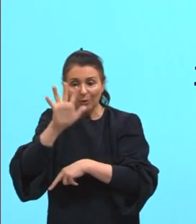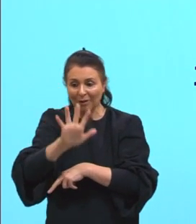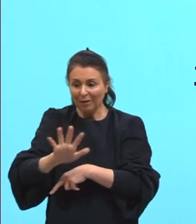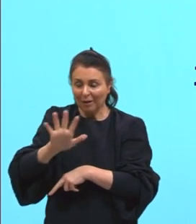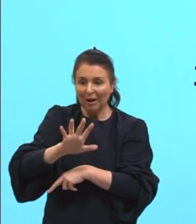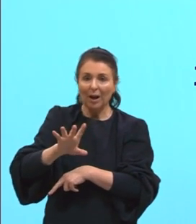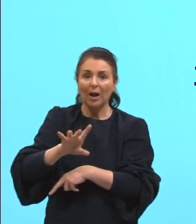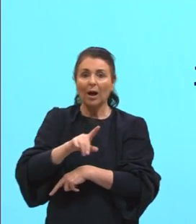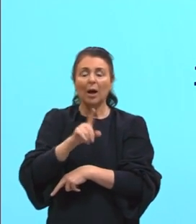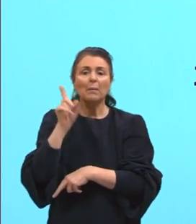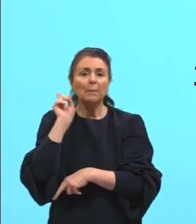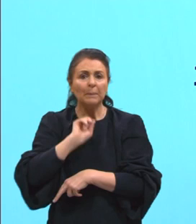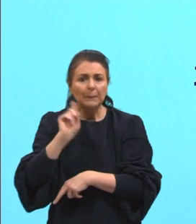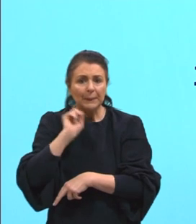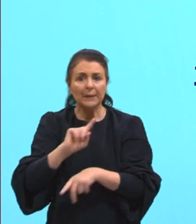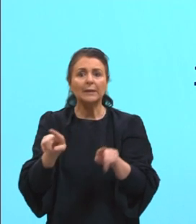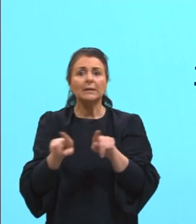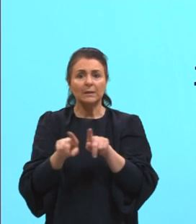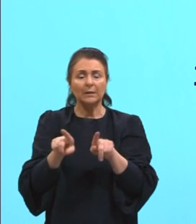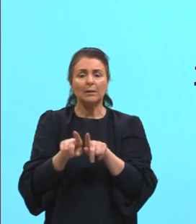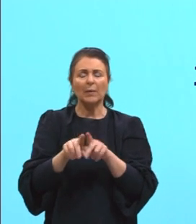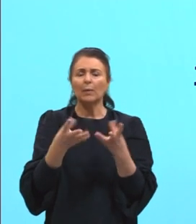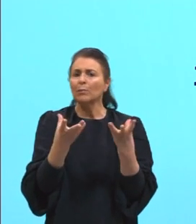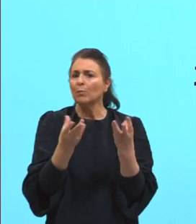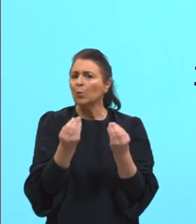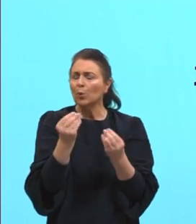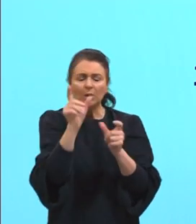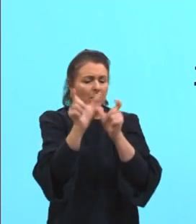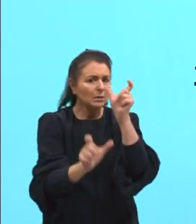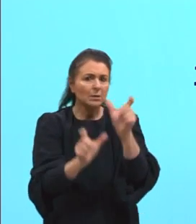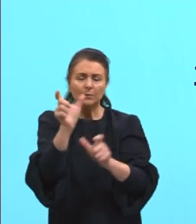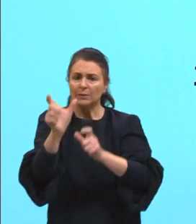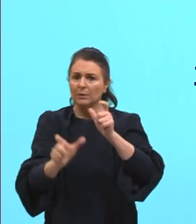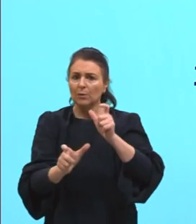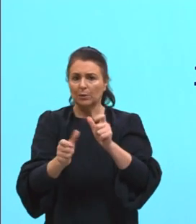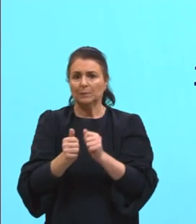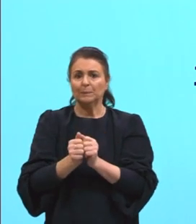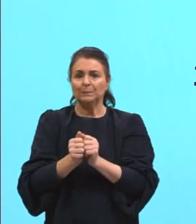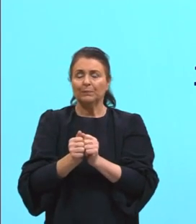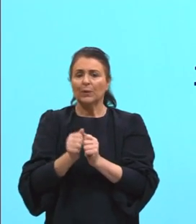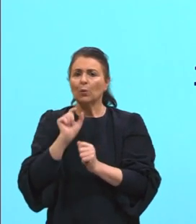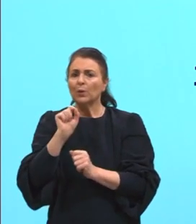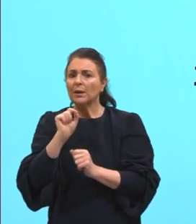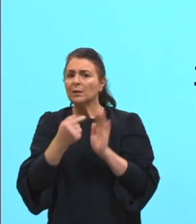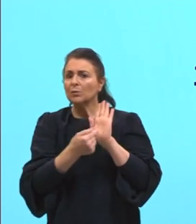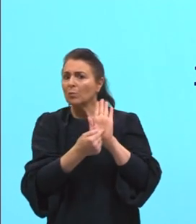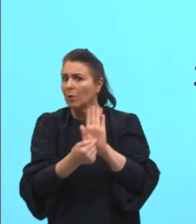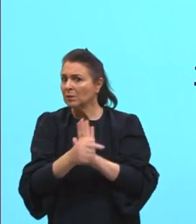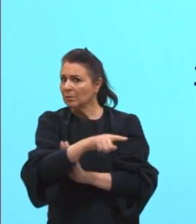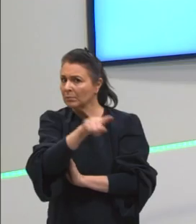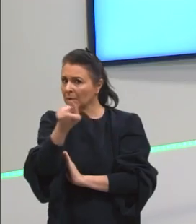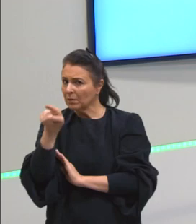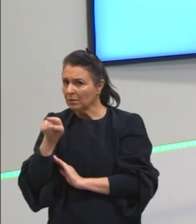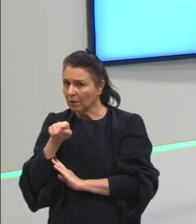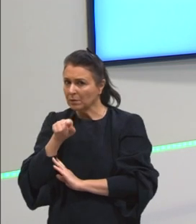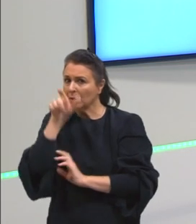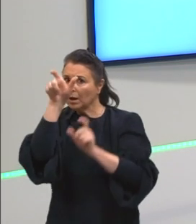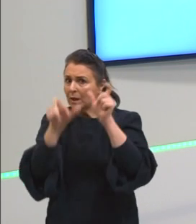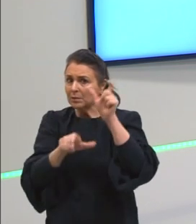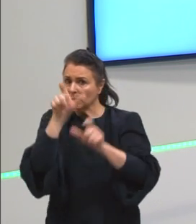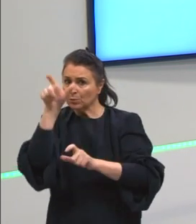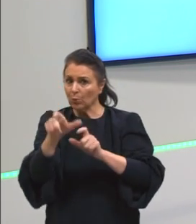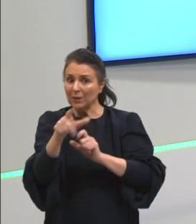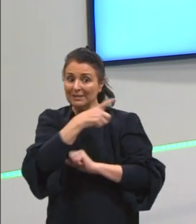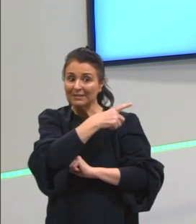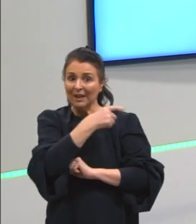Minas, entre outras coisas, tá, gurizada? Então, é muita gente, né, convergindo. O que isso mostra para nós, então? Que as pessoas saíram das suas